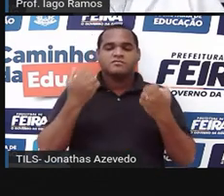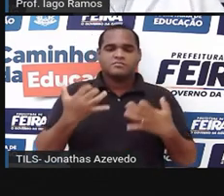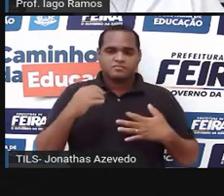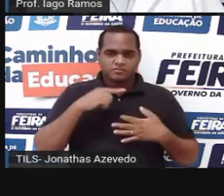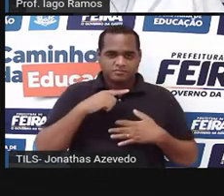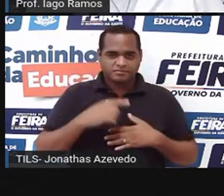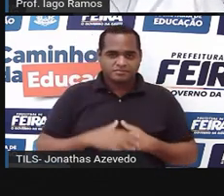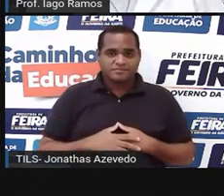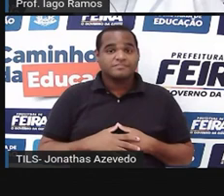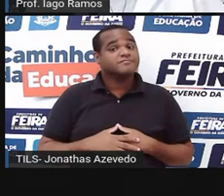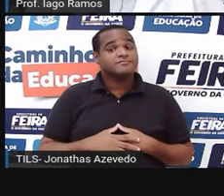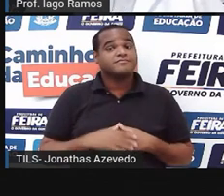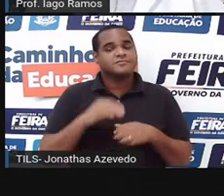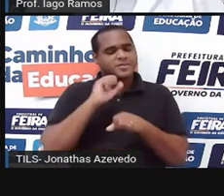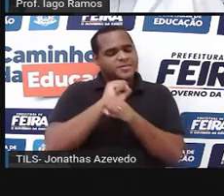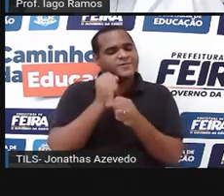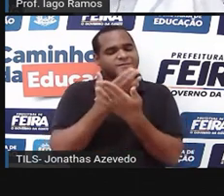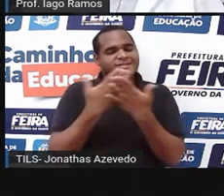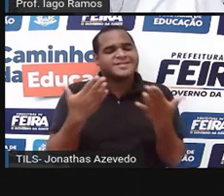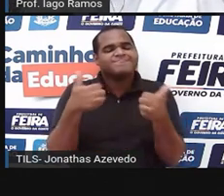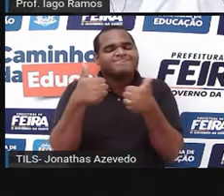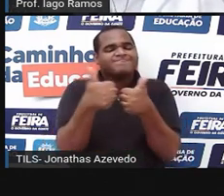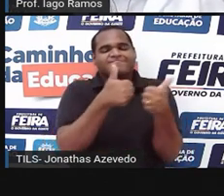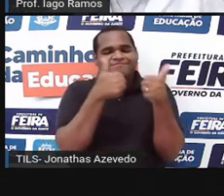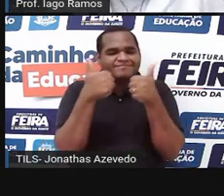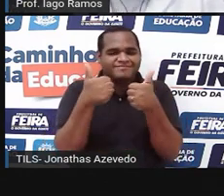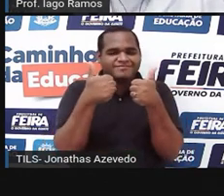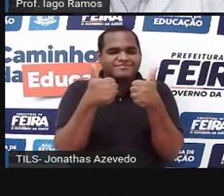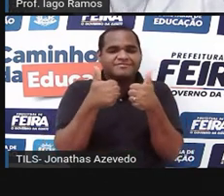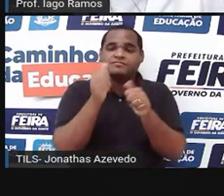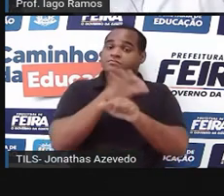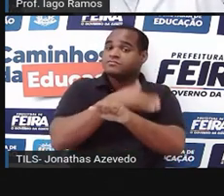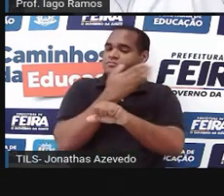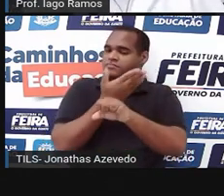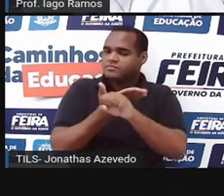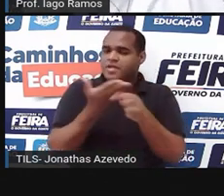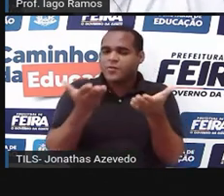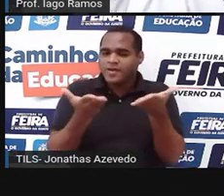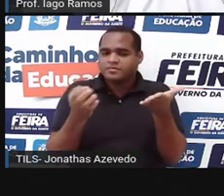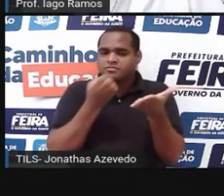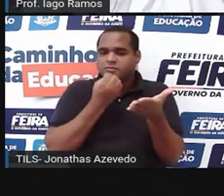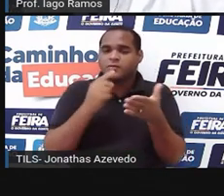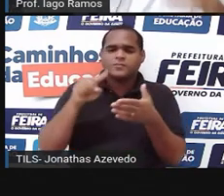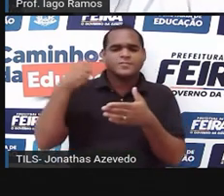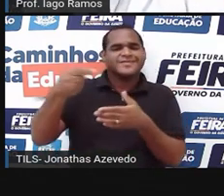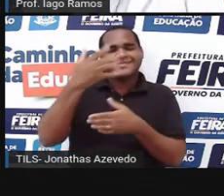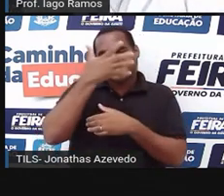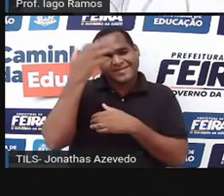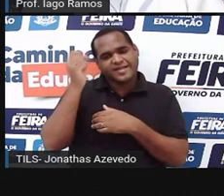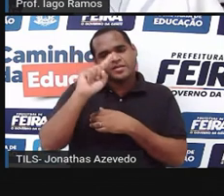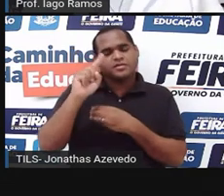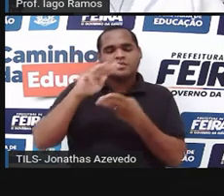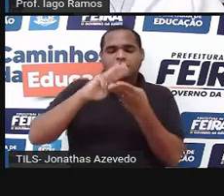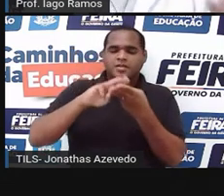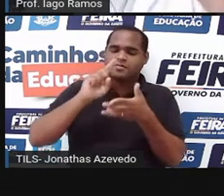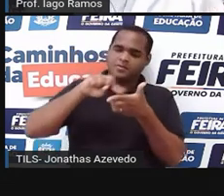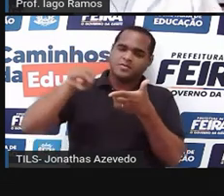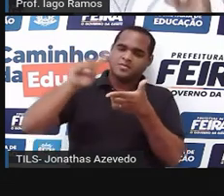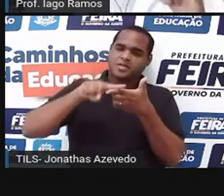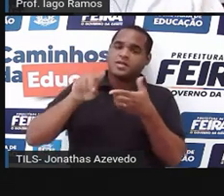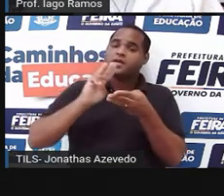Então é isso aí, espero que você tenha curtido. Vamos ficando por aqui, até a próxima. E não esquece, matemática não é problema,